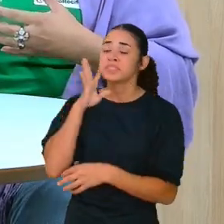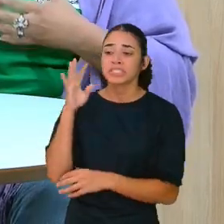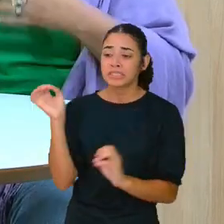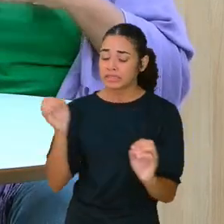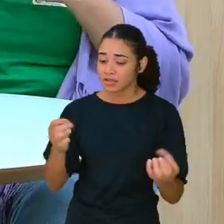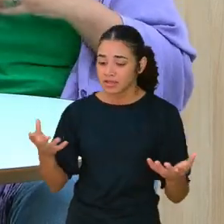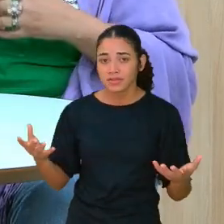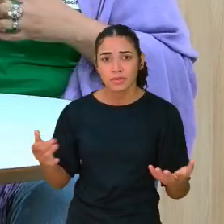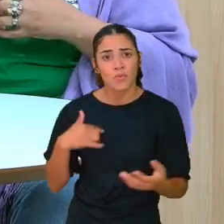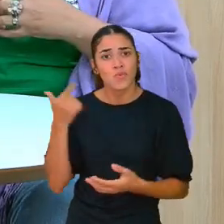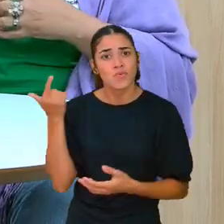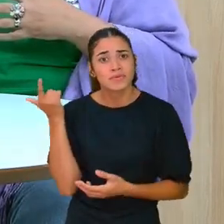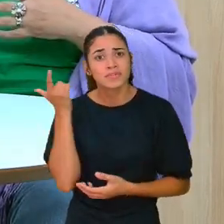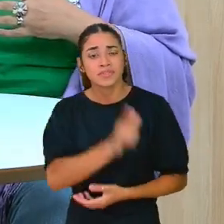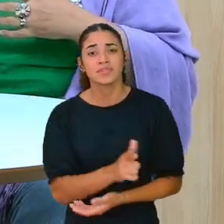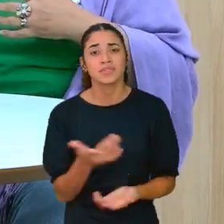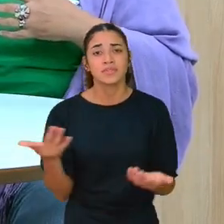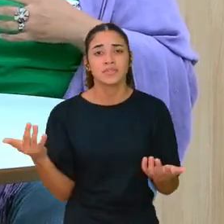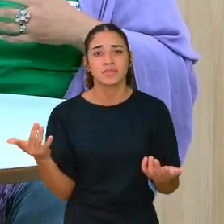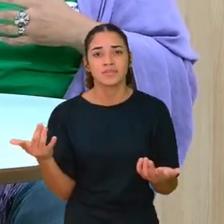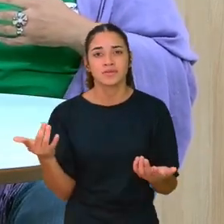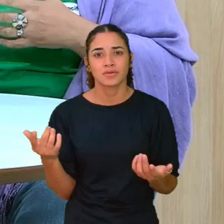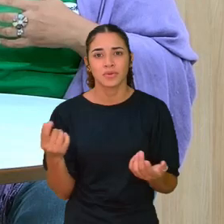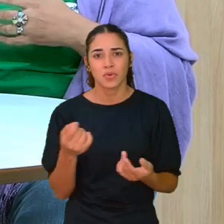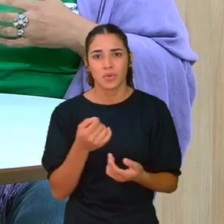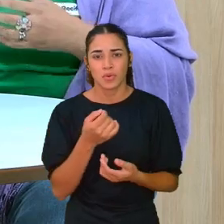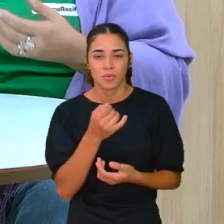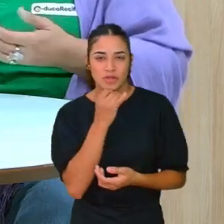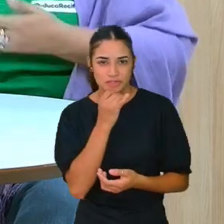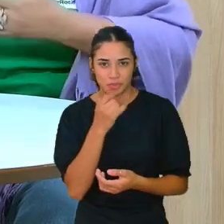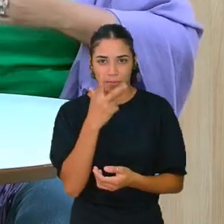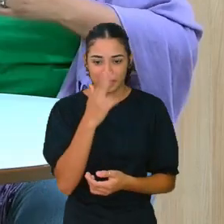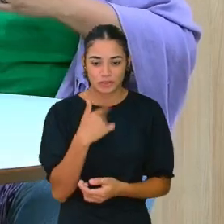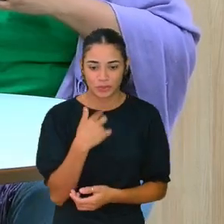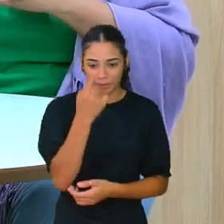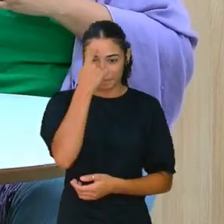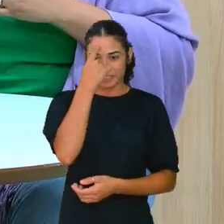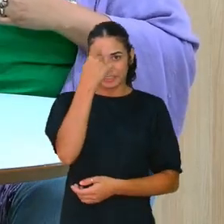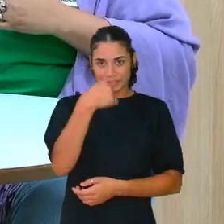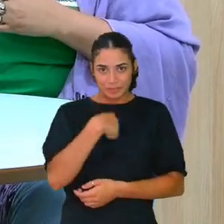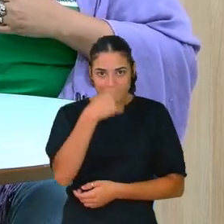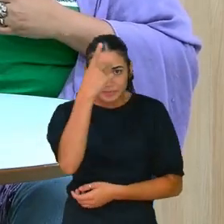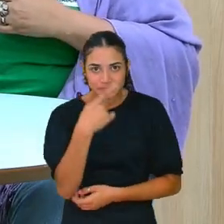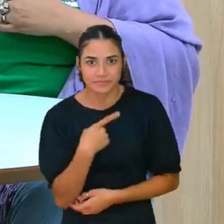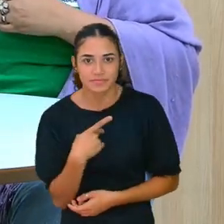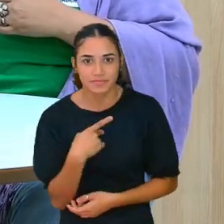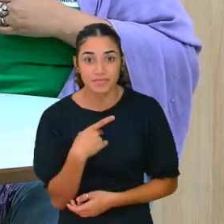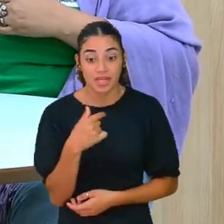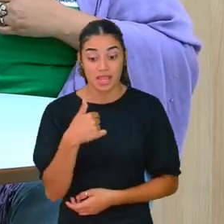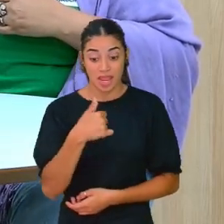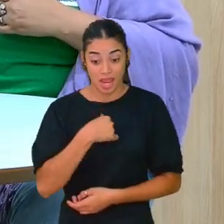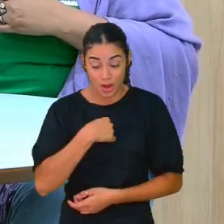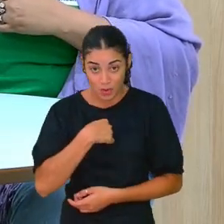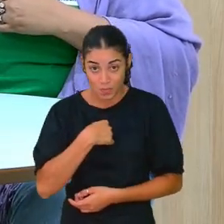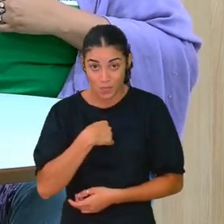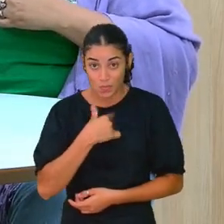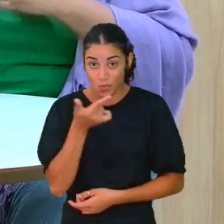que eu conseguisse, veja como eu estou sendo egoísta, que eu conseguisse